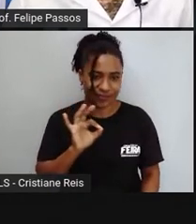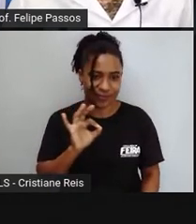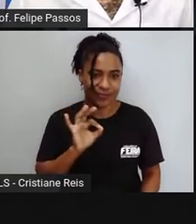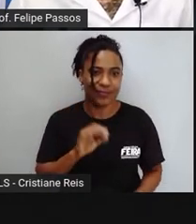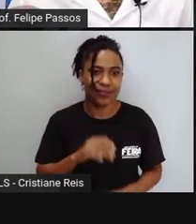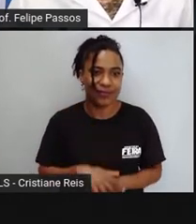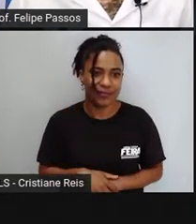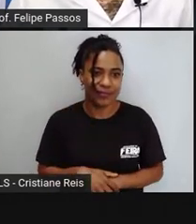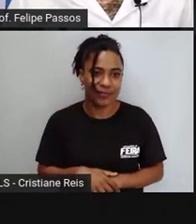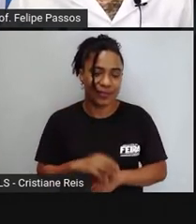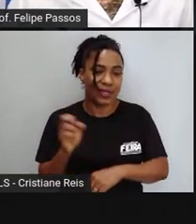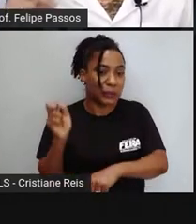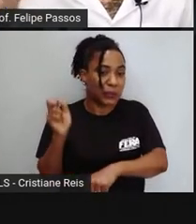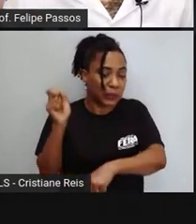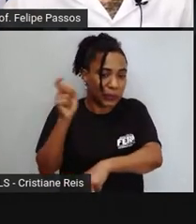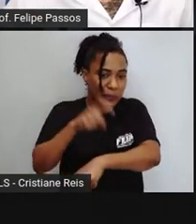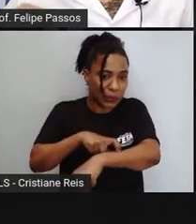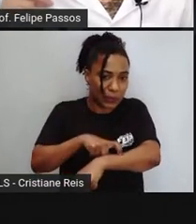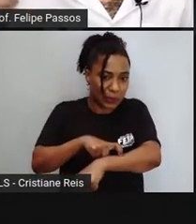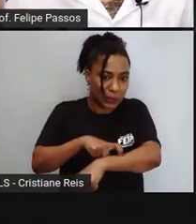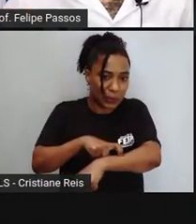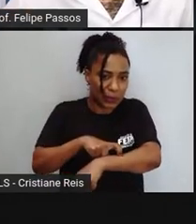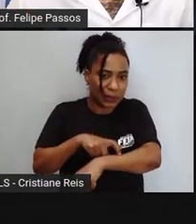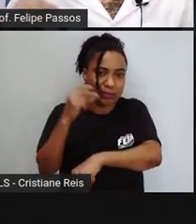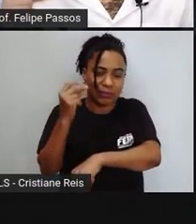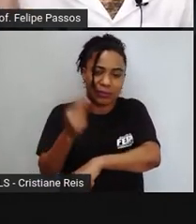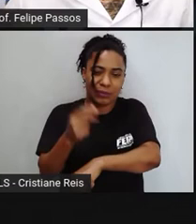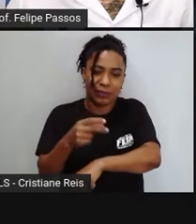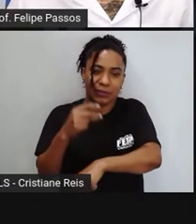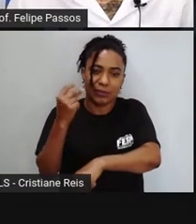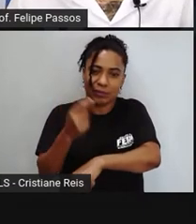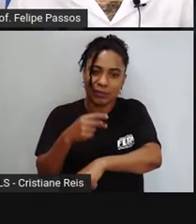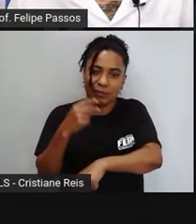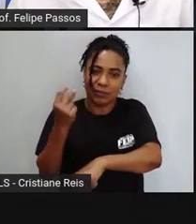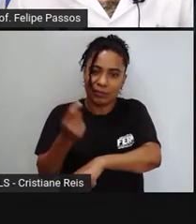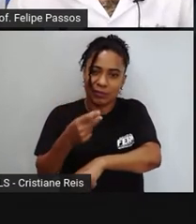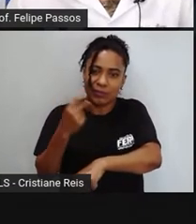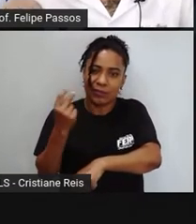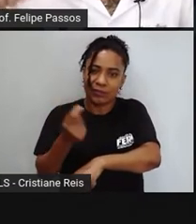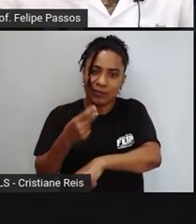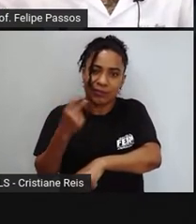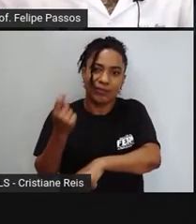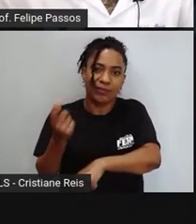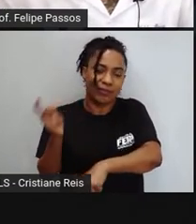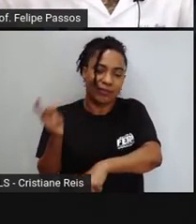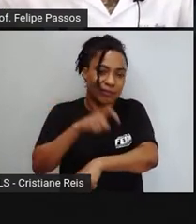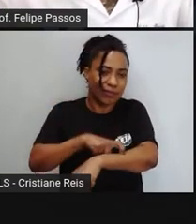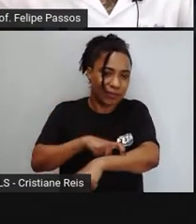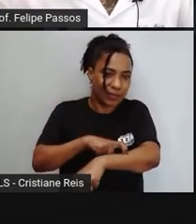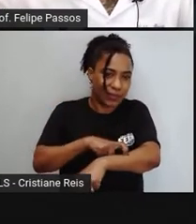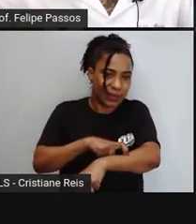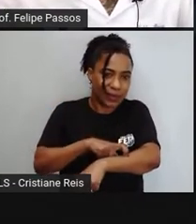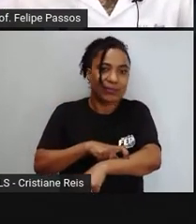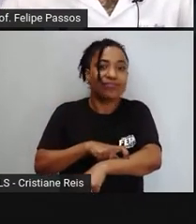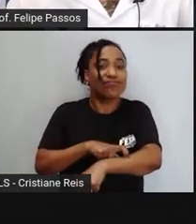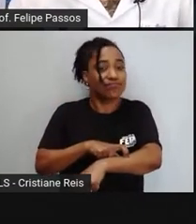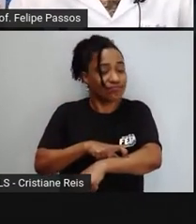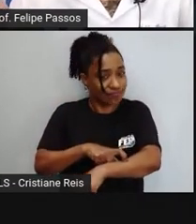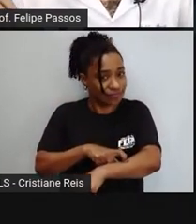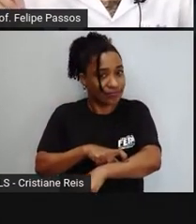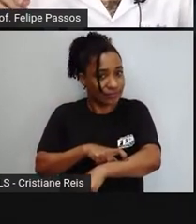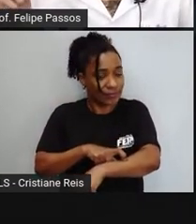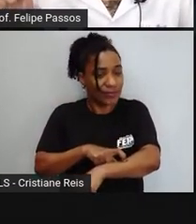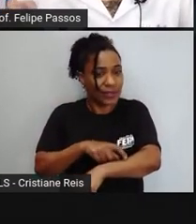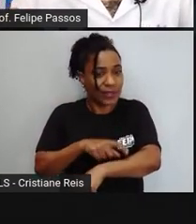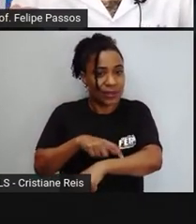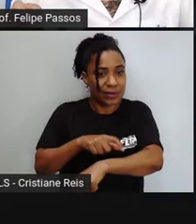veneno, ele fica ali agindo, ó, por dias e dias e dias. E aí daqui a alguns dias, é que começa